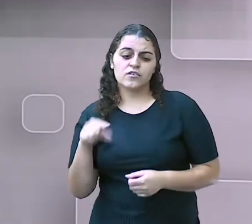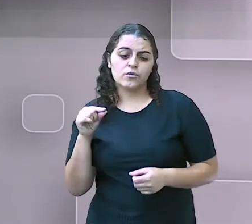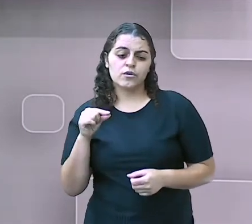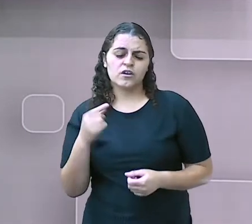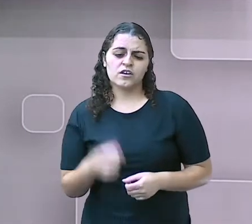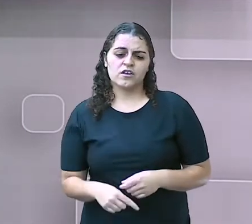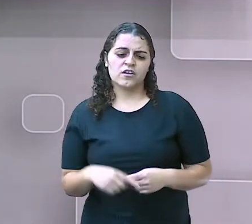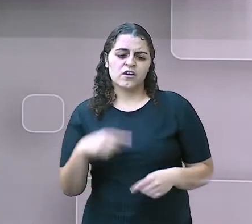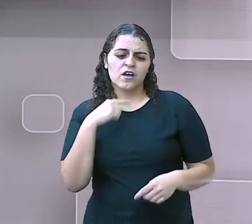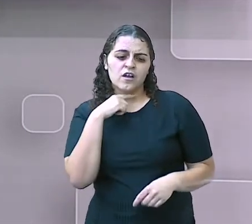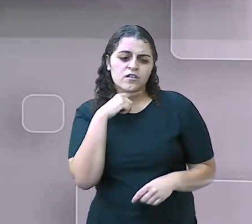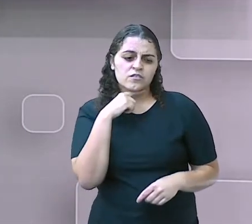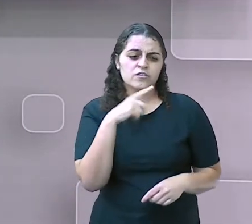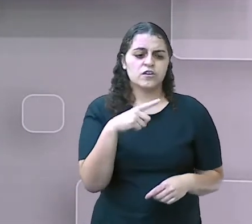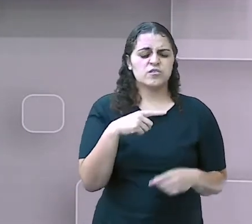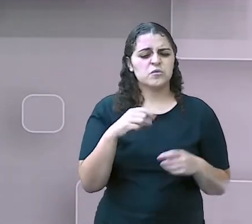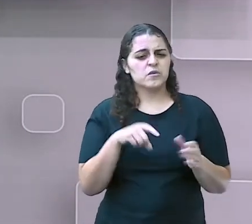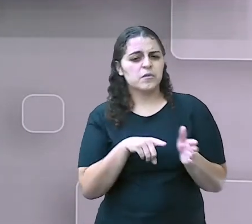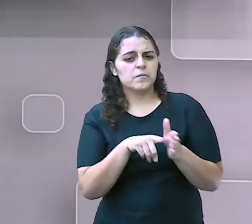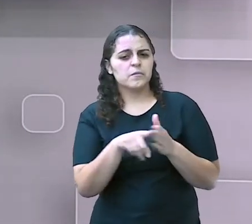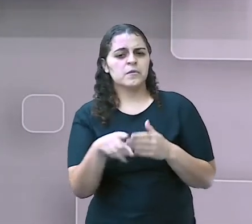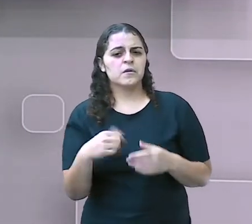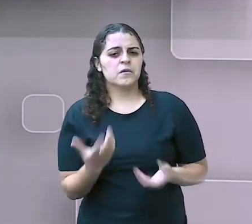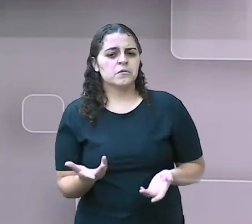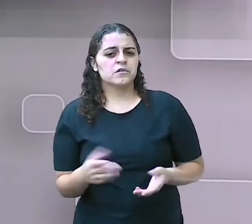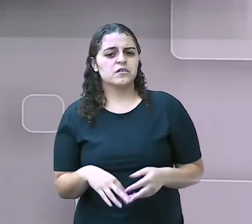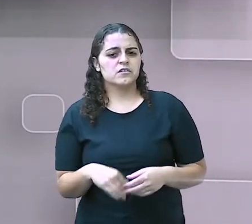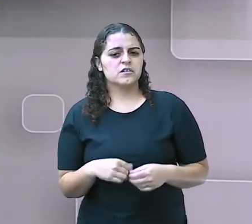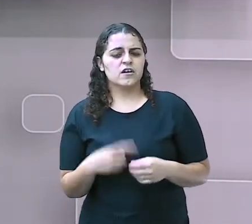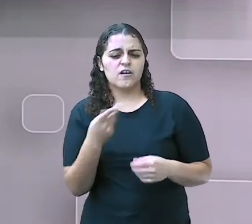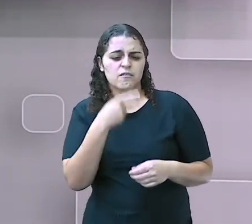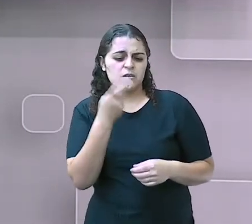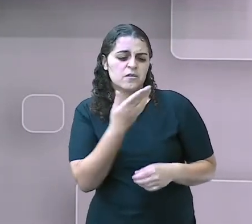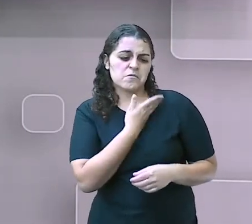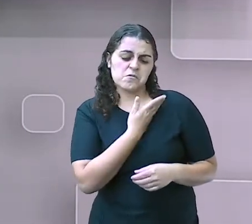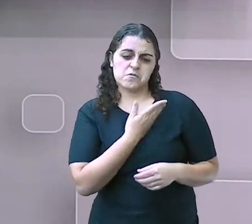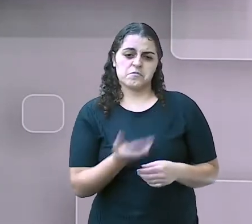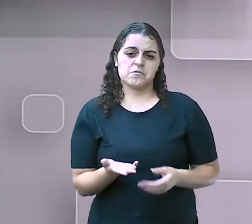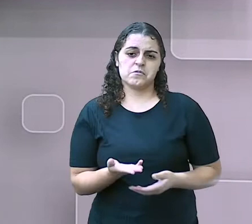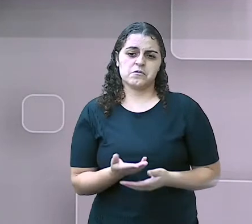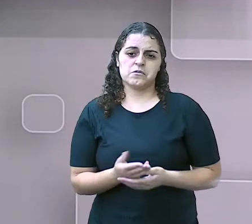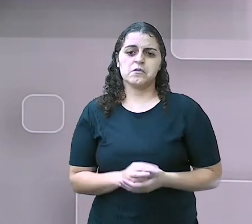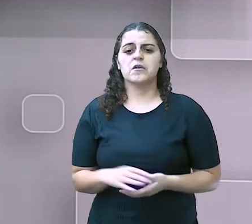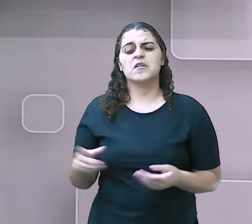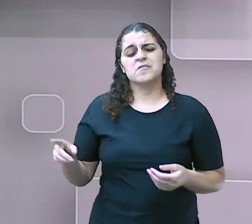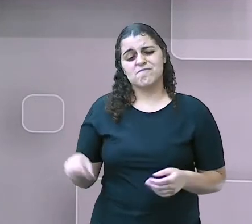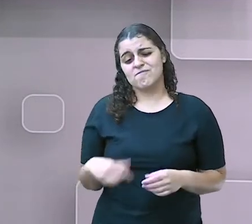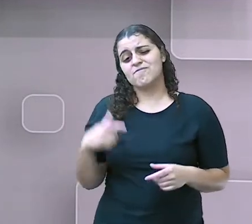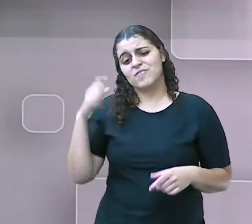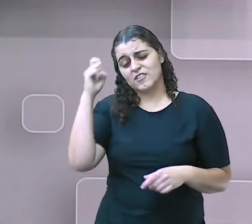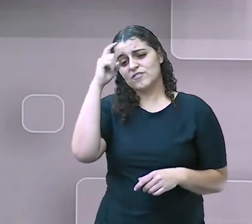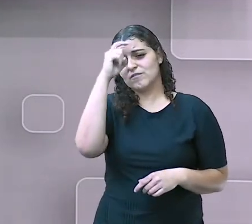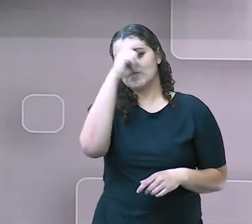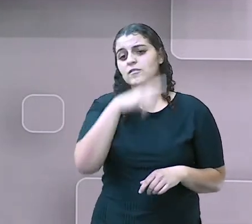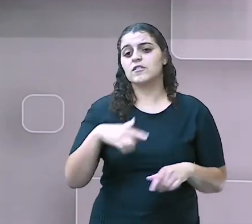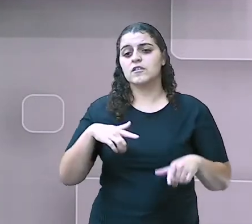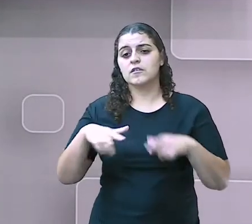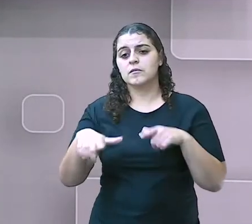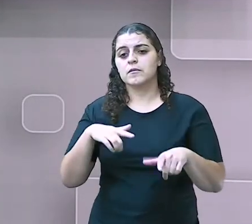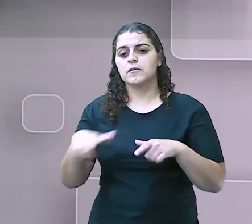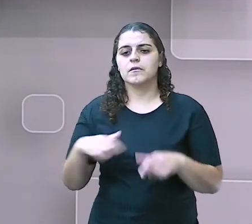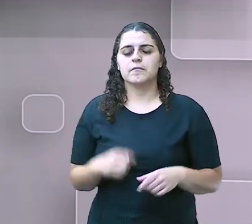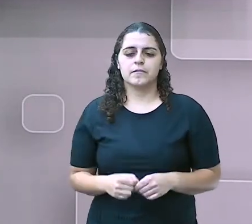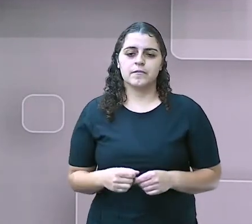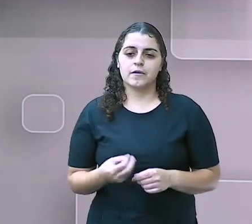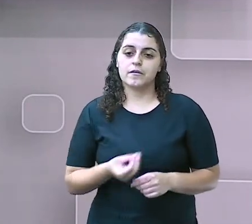ele vai precisar discutir uma estratégia, falar com um amigo, então nem sempre vai ser tão fácil assim para arrumar um emprego, para conviver